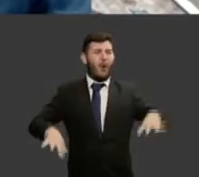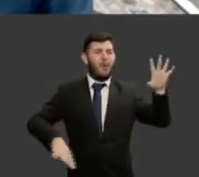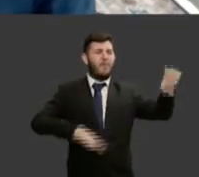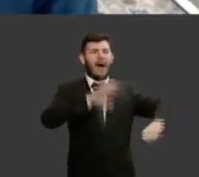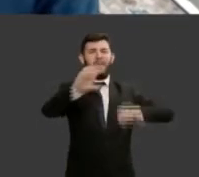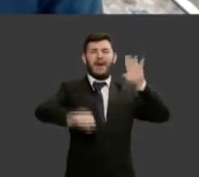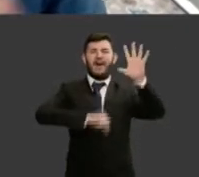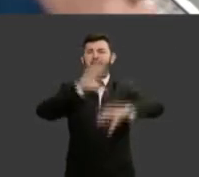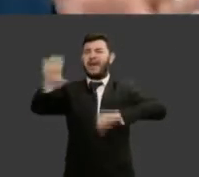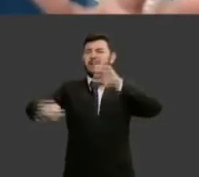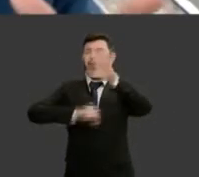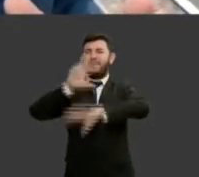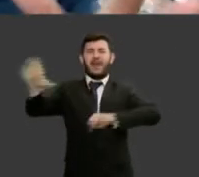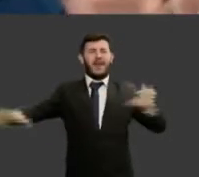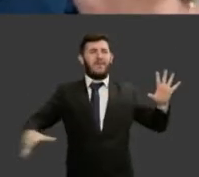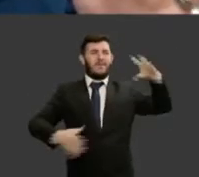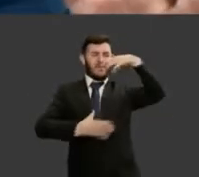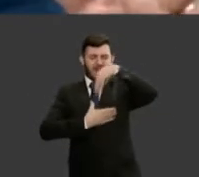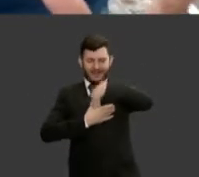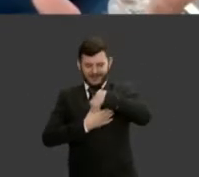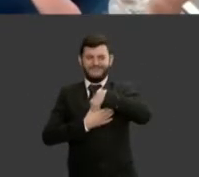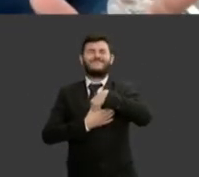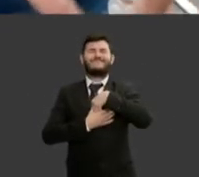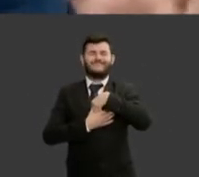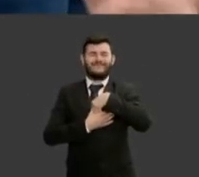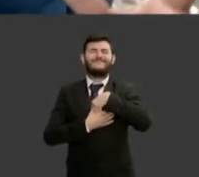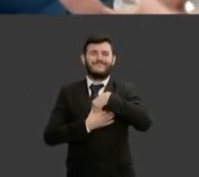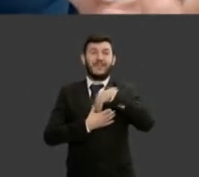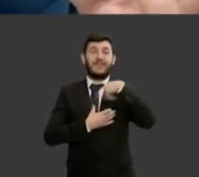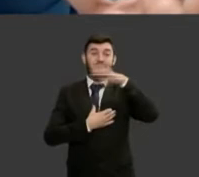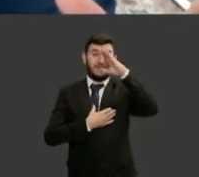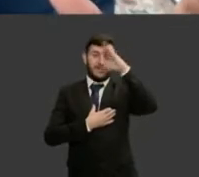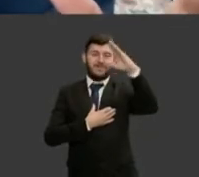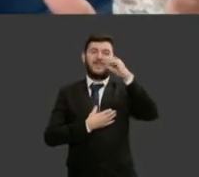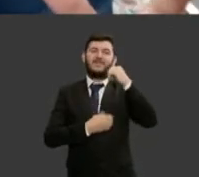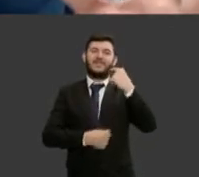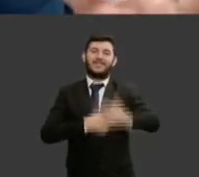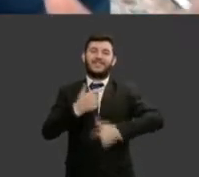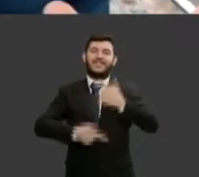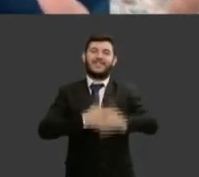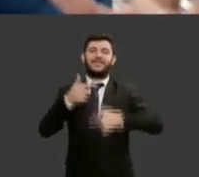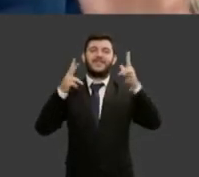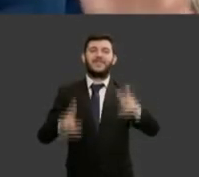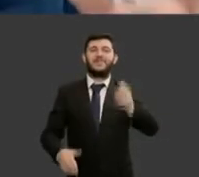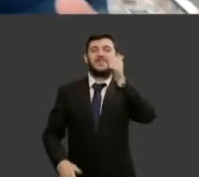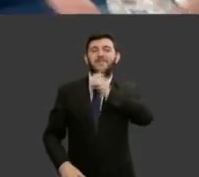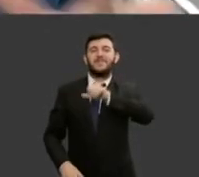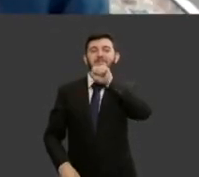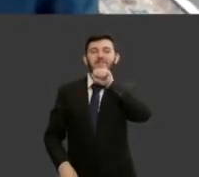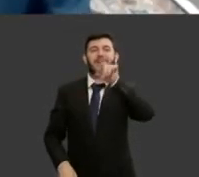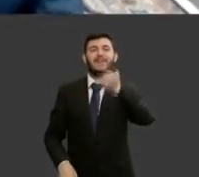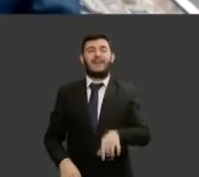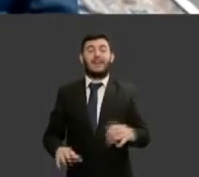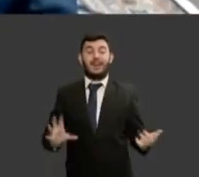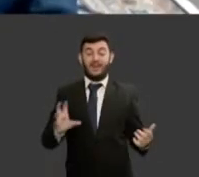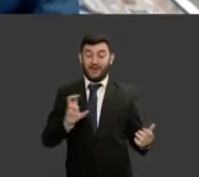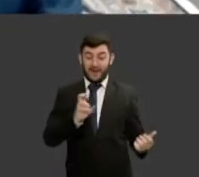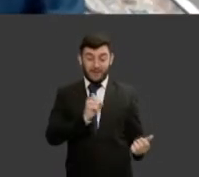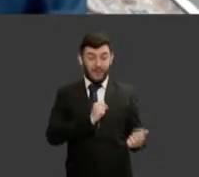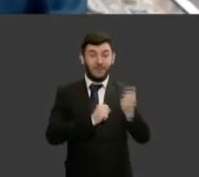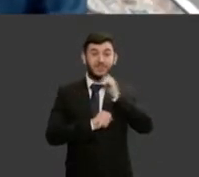principalmente na condição de mãe, amor de mãe com a perda de seus filhos.